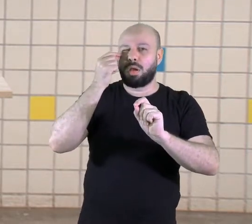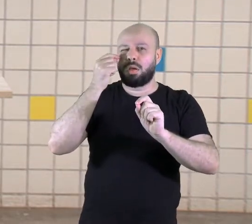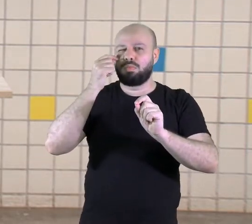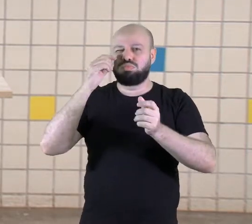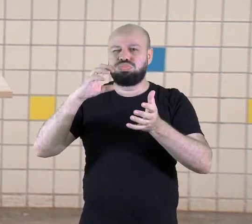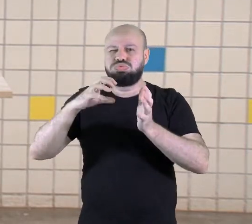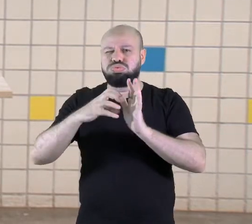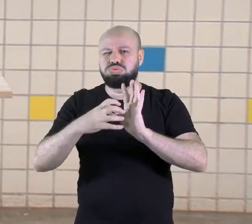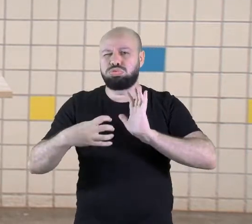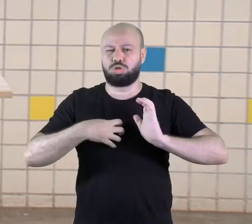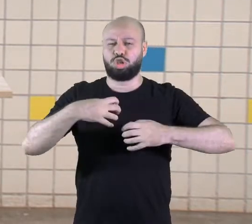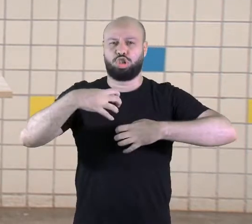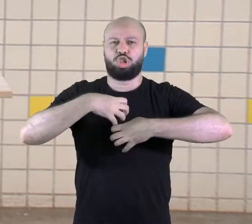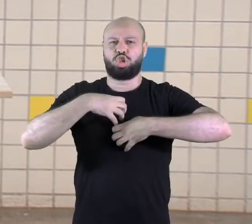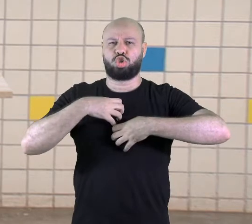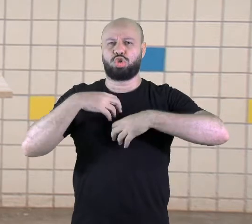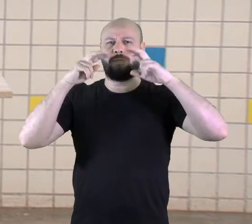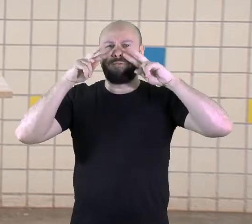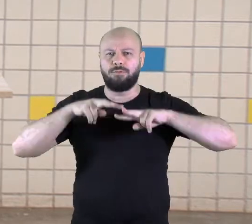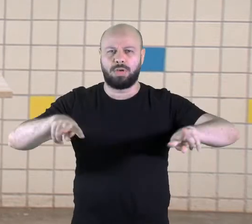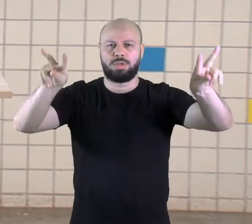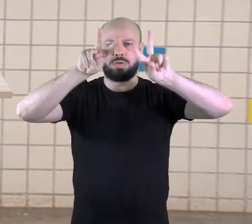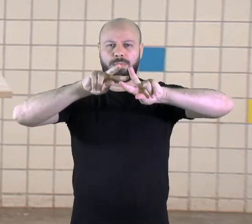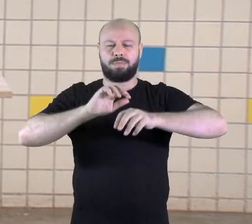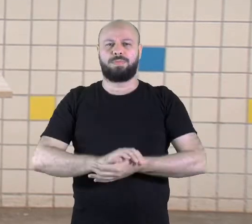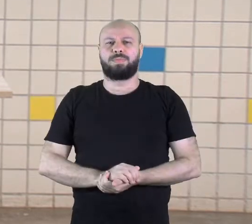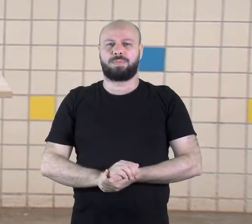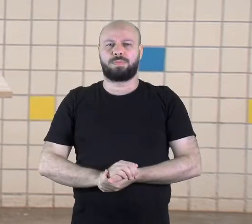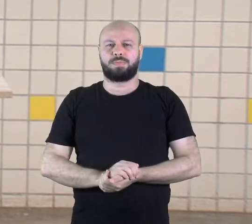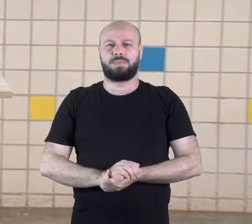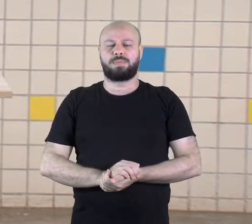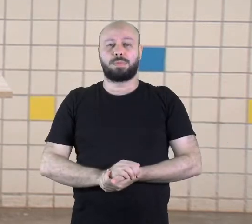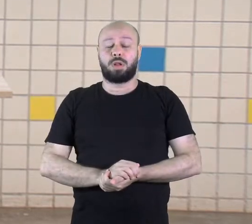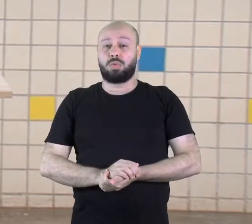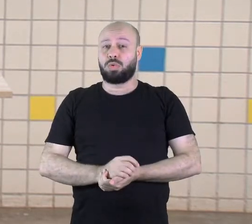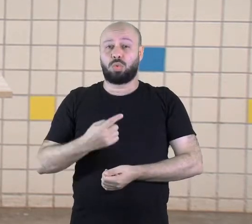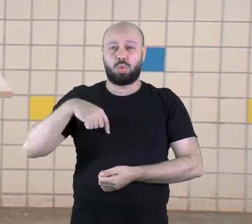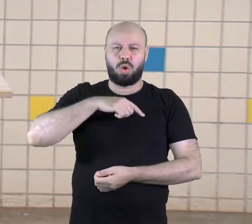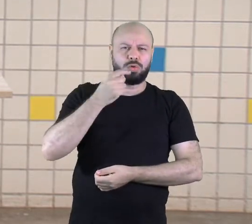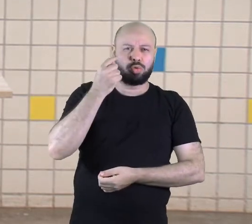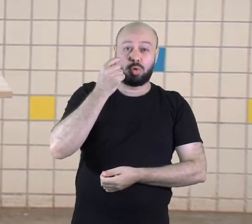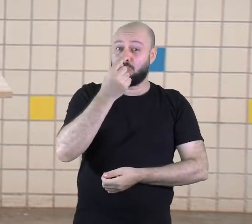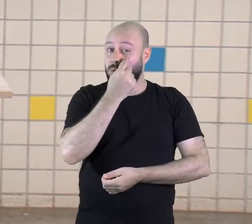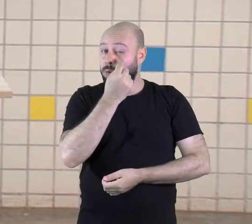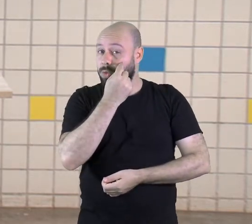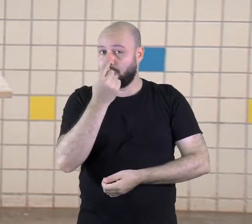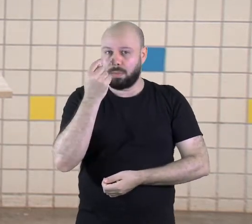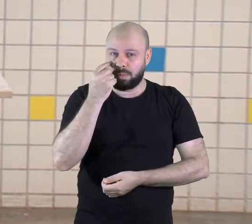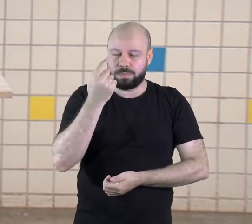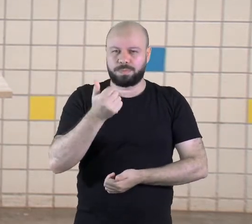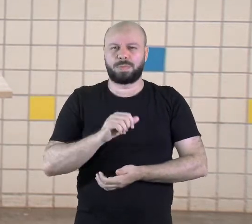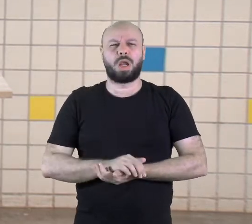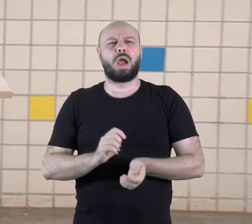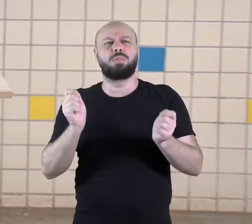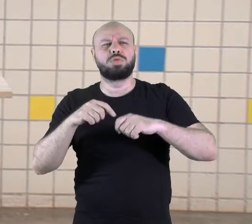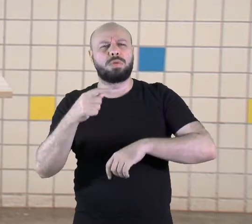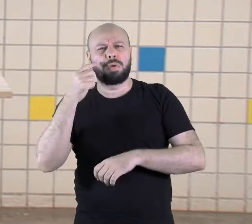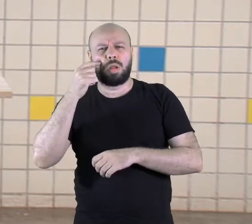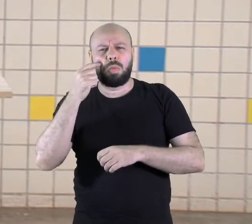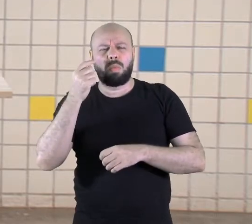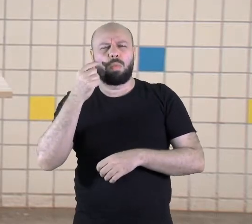nossa visão, nos nossos olhos. Podemos observar que